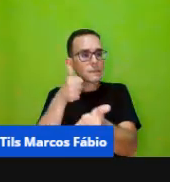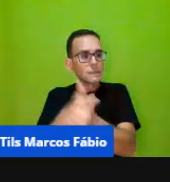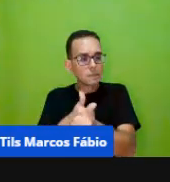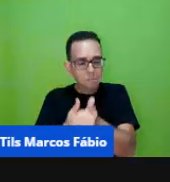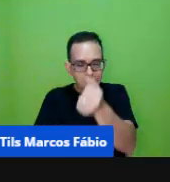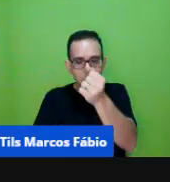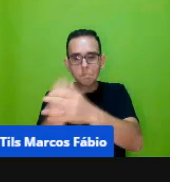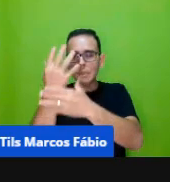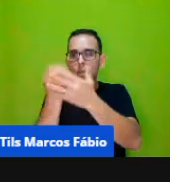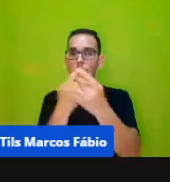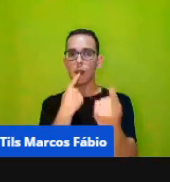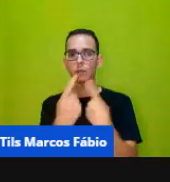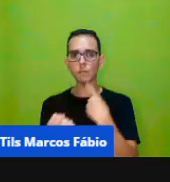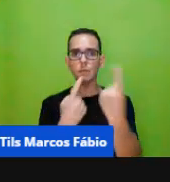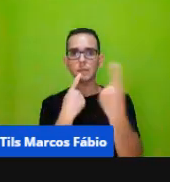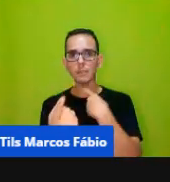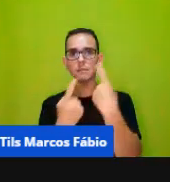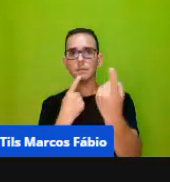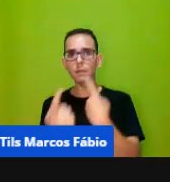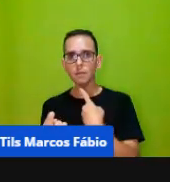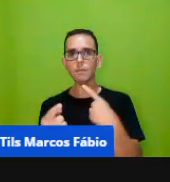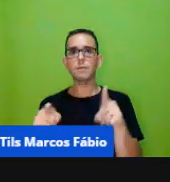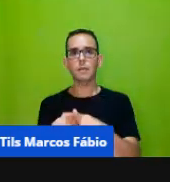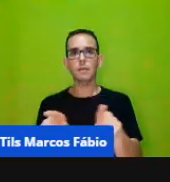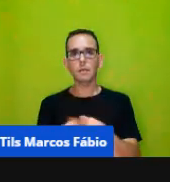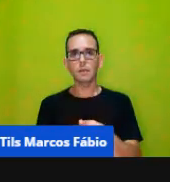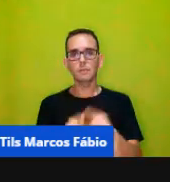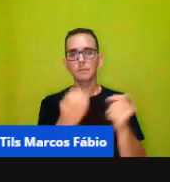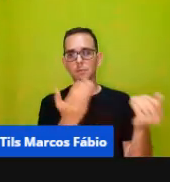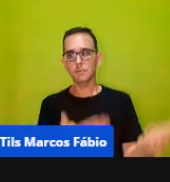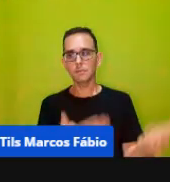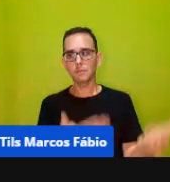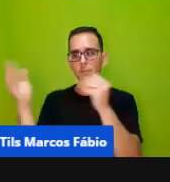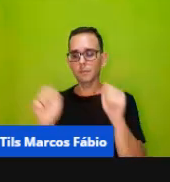de argumentação né próximo por favor